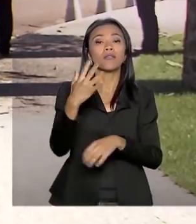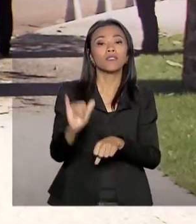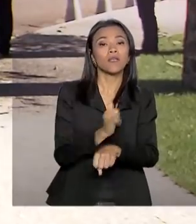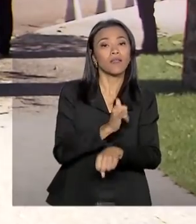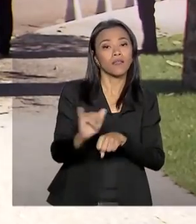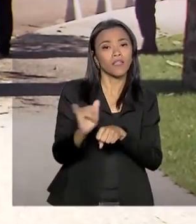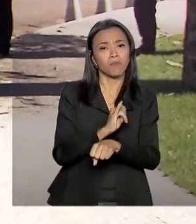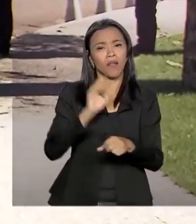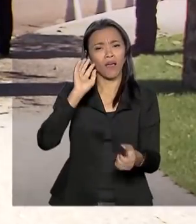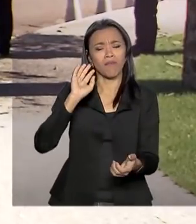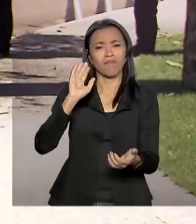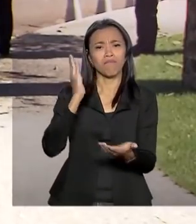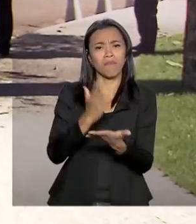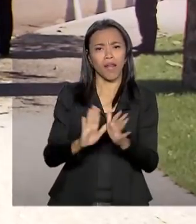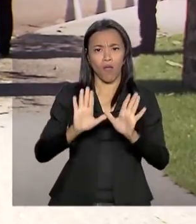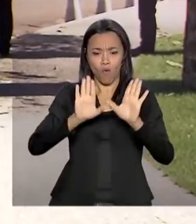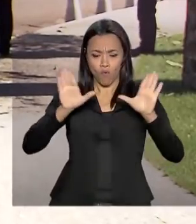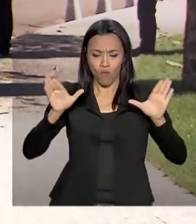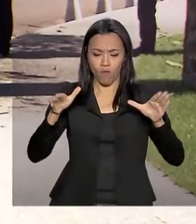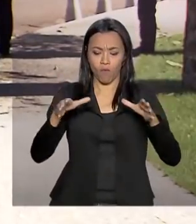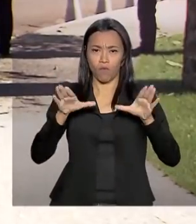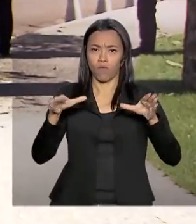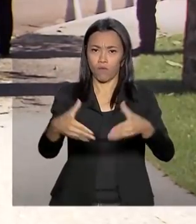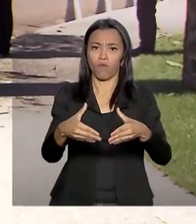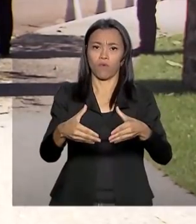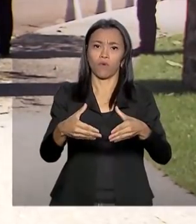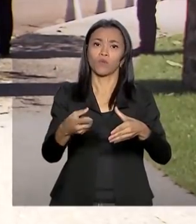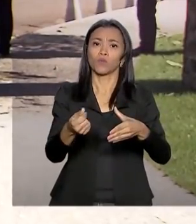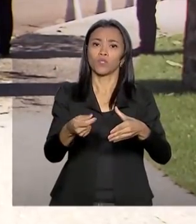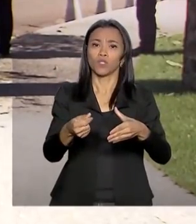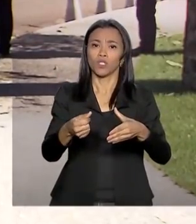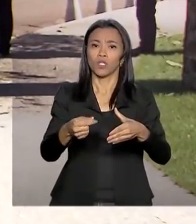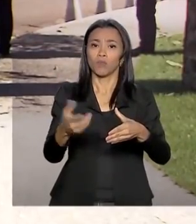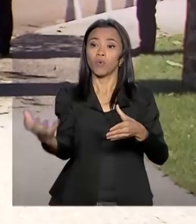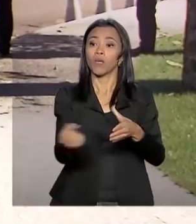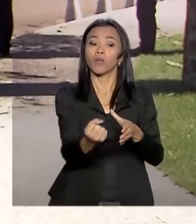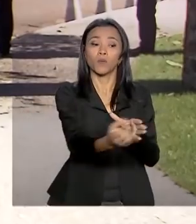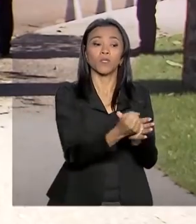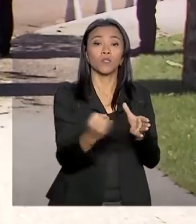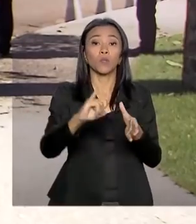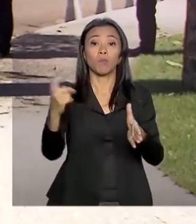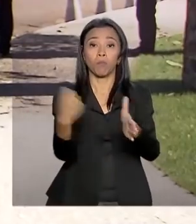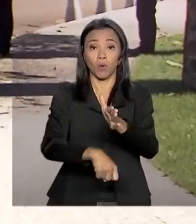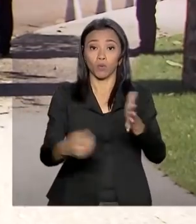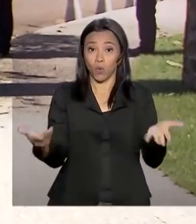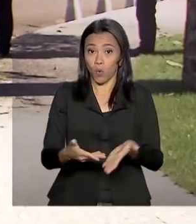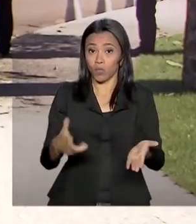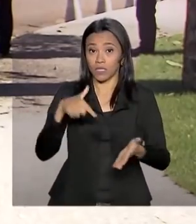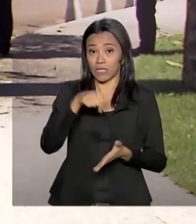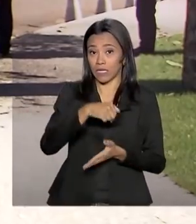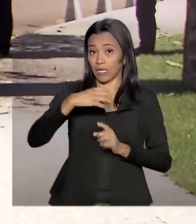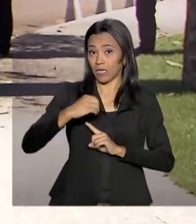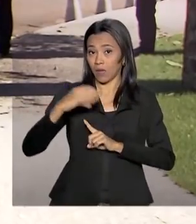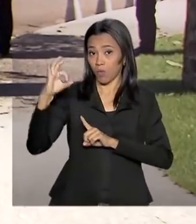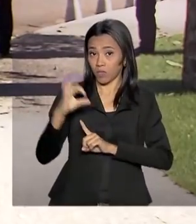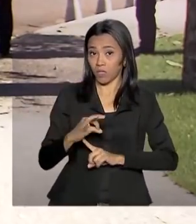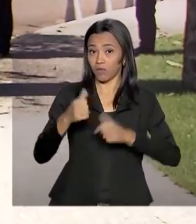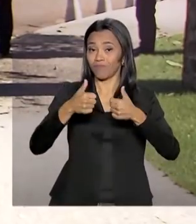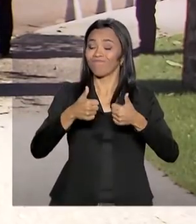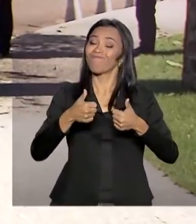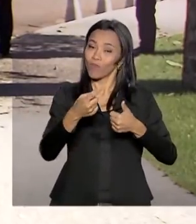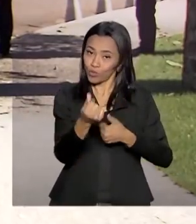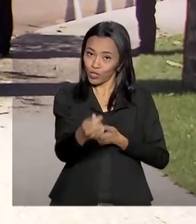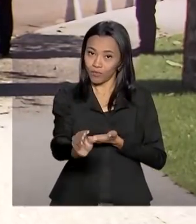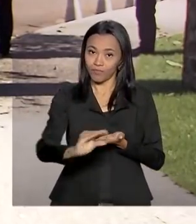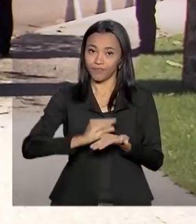a descentralização do dinheiro recolhido com impostos. Hoje, 70% do que é arrecadado fica para a União.